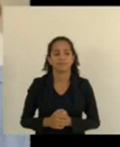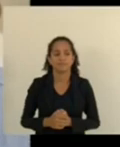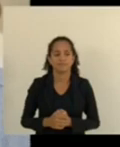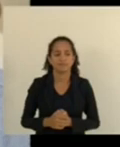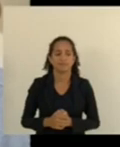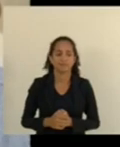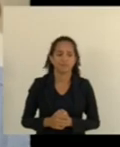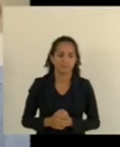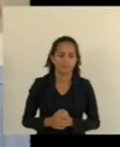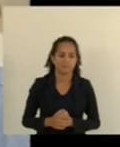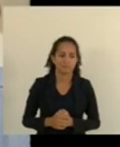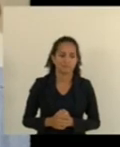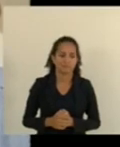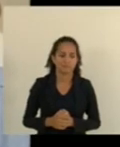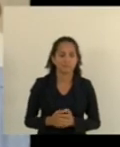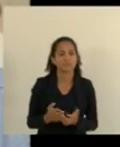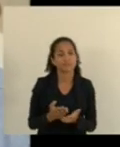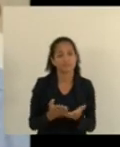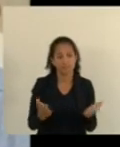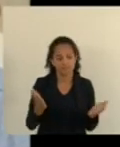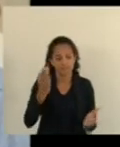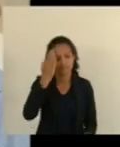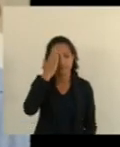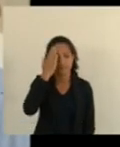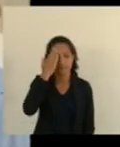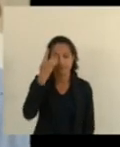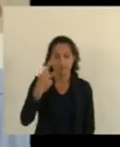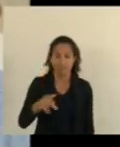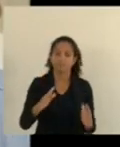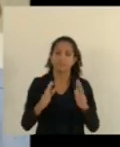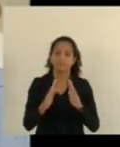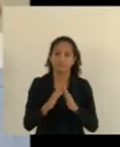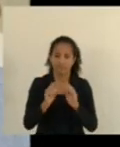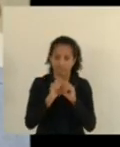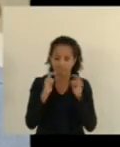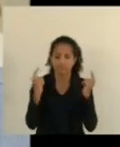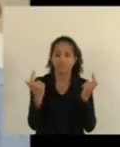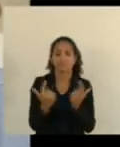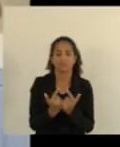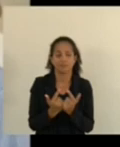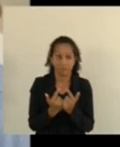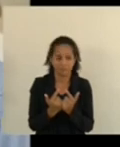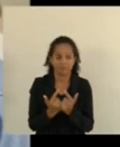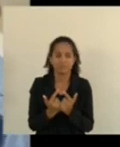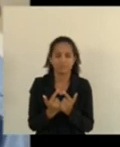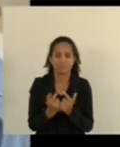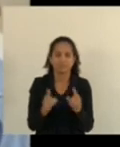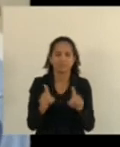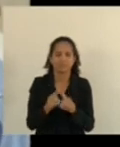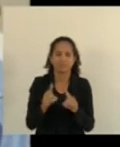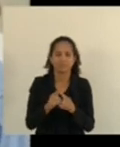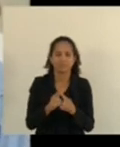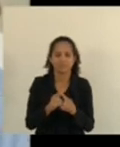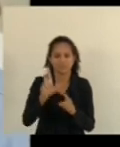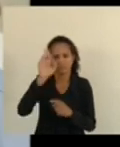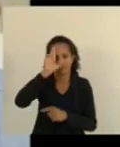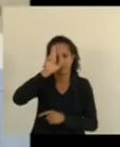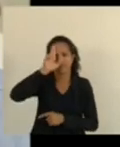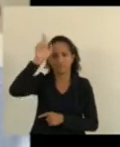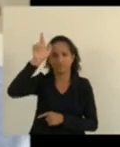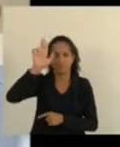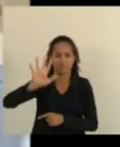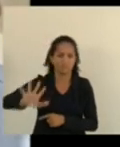conforme do conhecimento desta casa e das autoridades de um modo geral